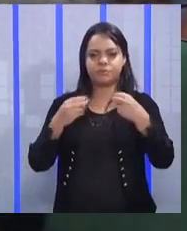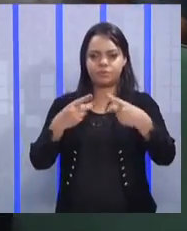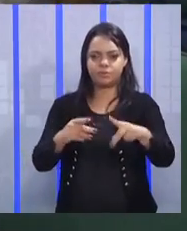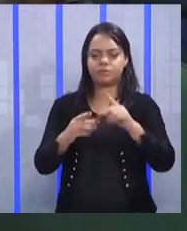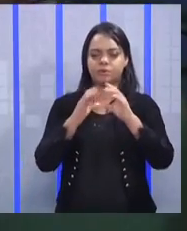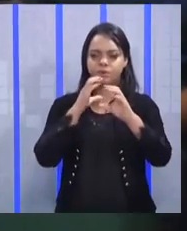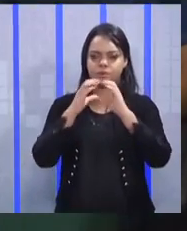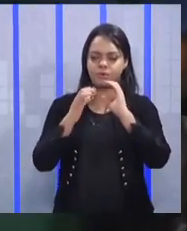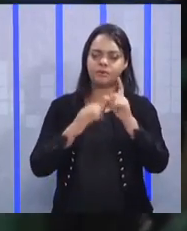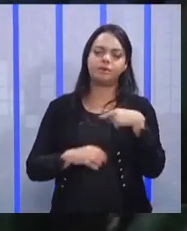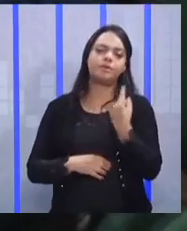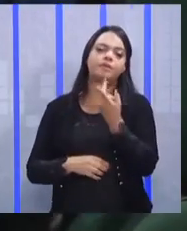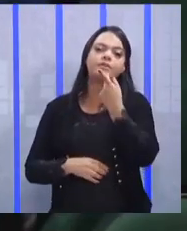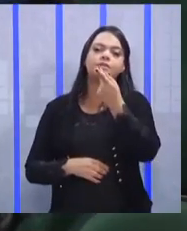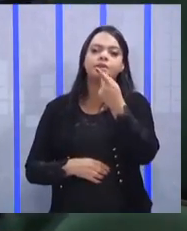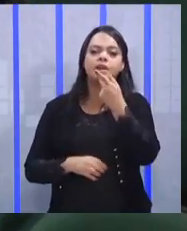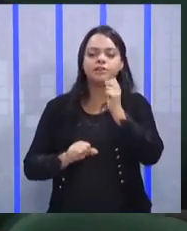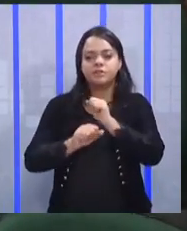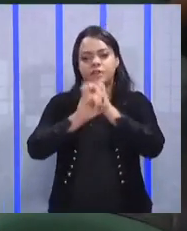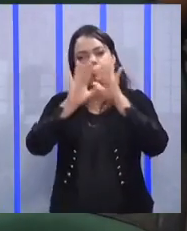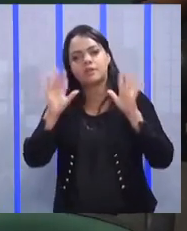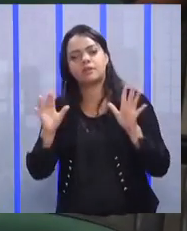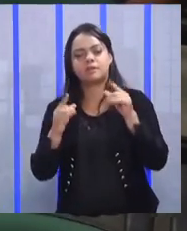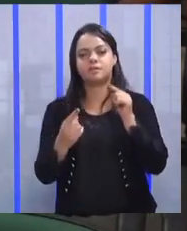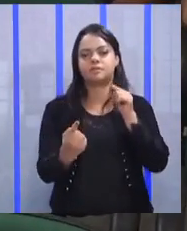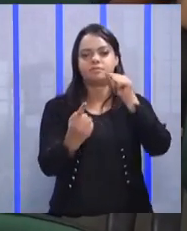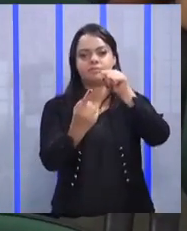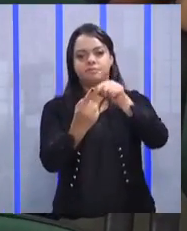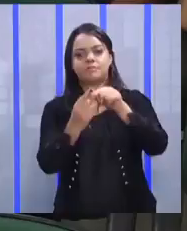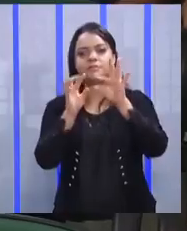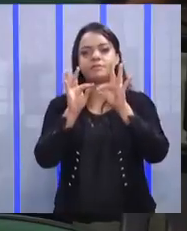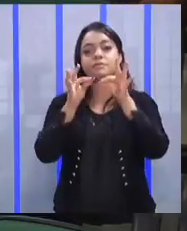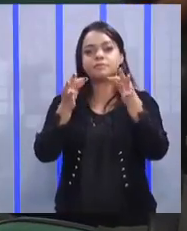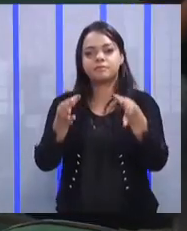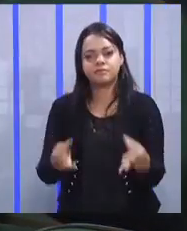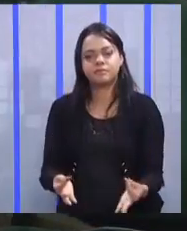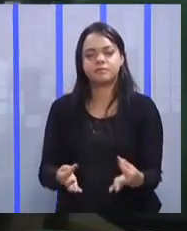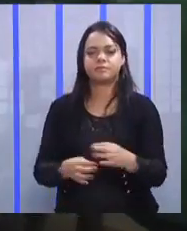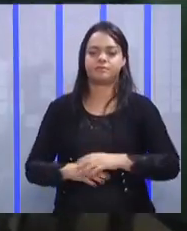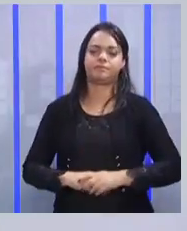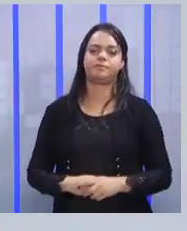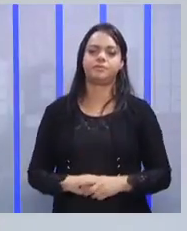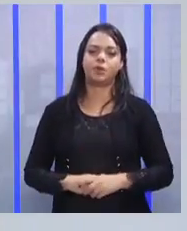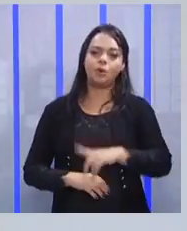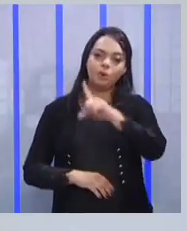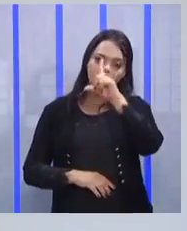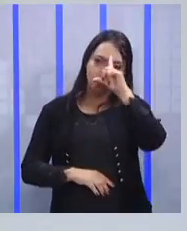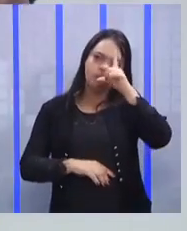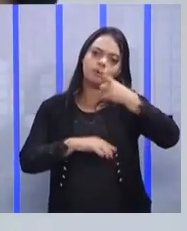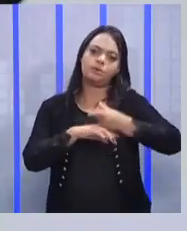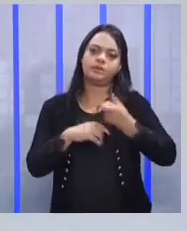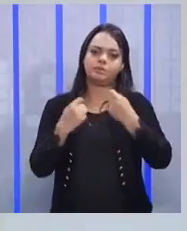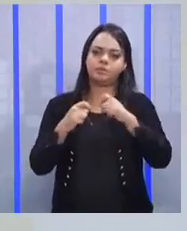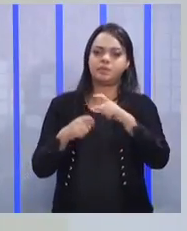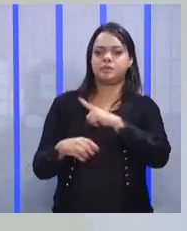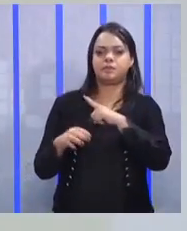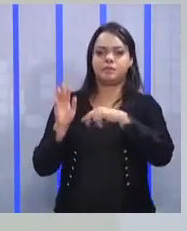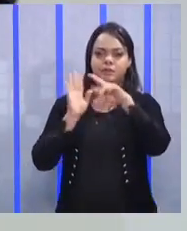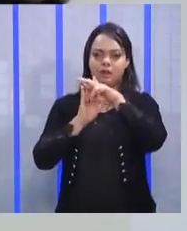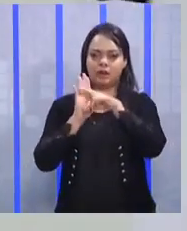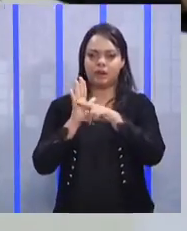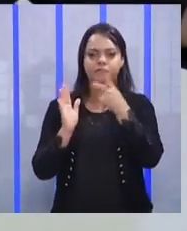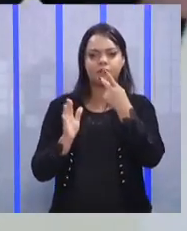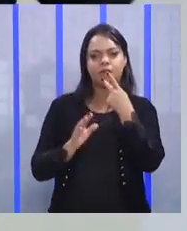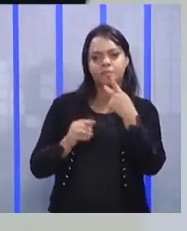Vamos falar de espírito de clareza, objetividade e simplicidade. O líder tem que determinar regras. Ó, não pode fazer